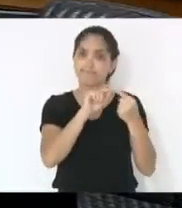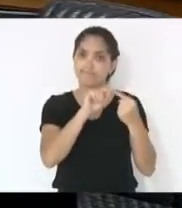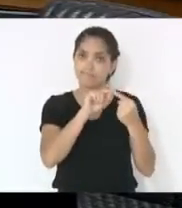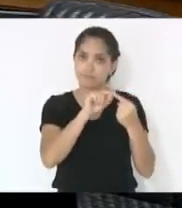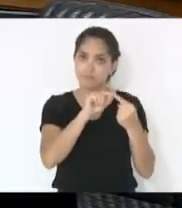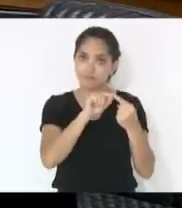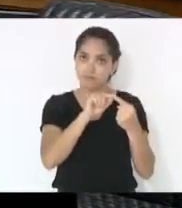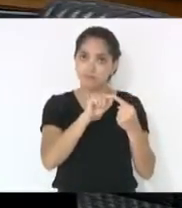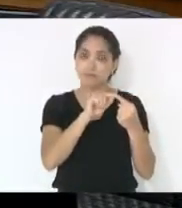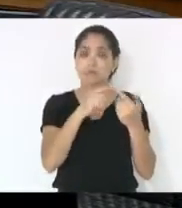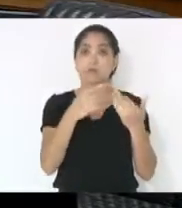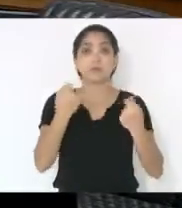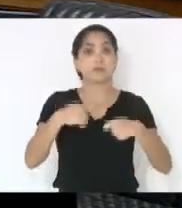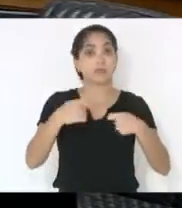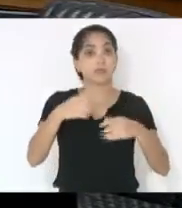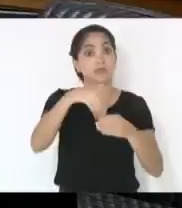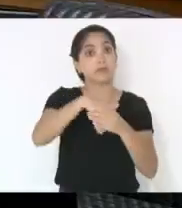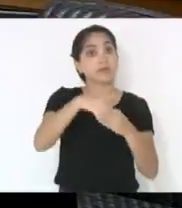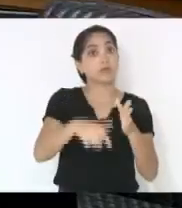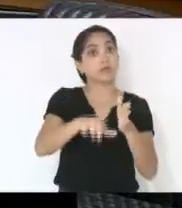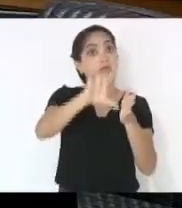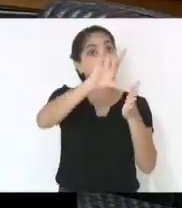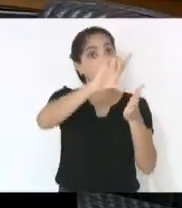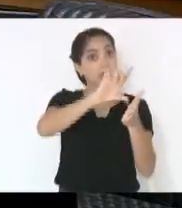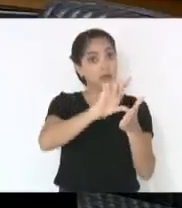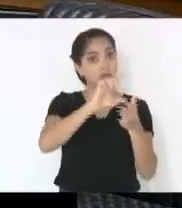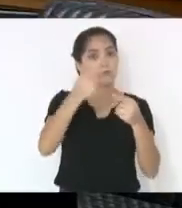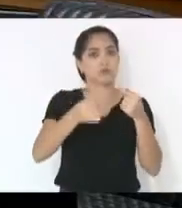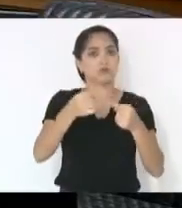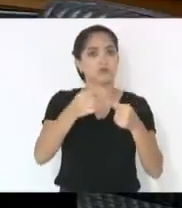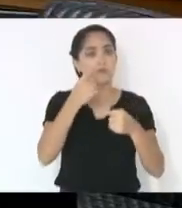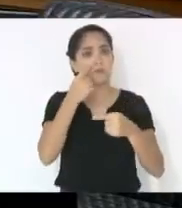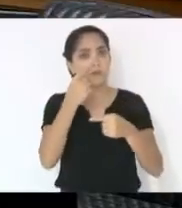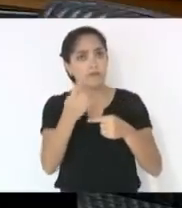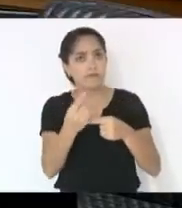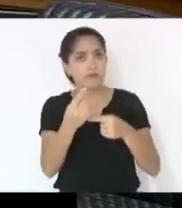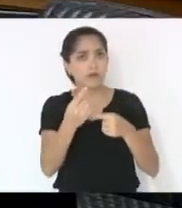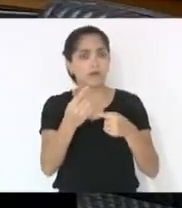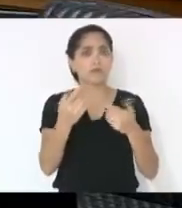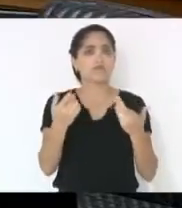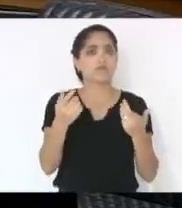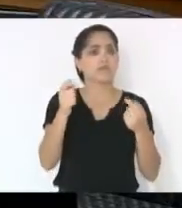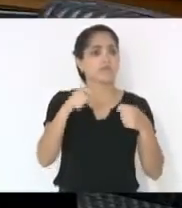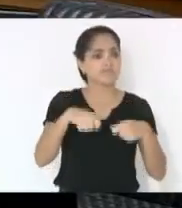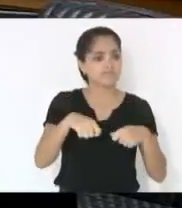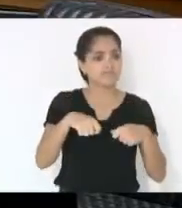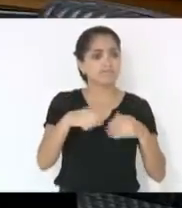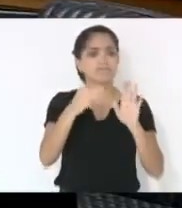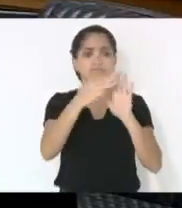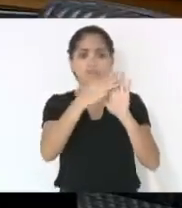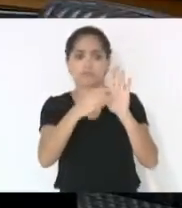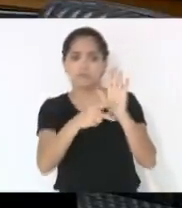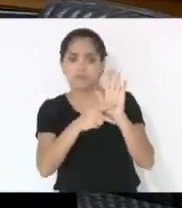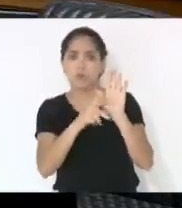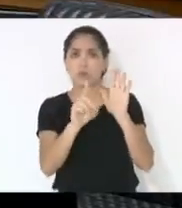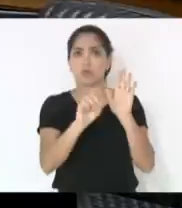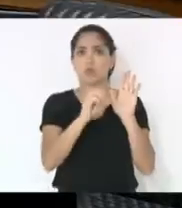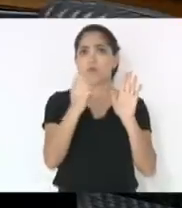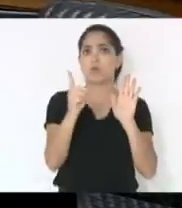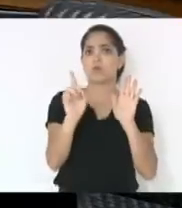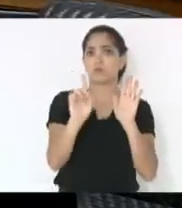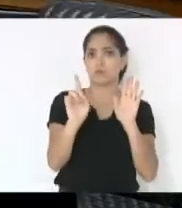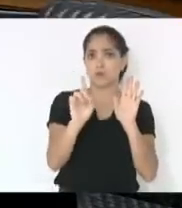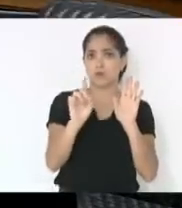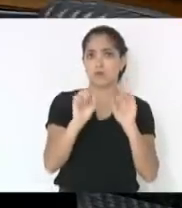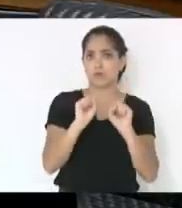que tem que ser votado antes de discutir para verificar se é o caso ou não de medida provisória. Se pode ou